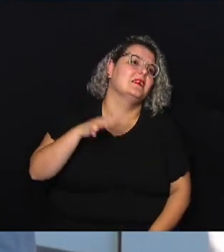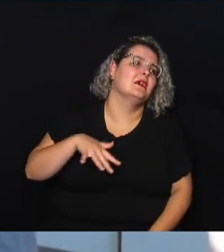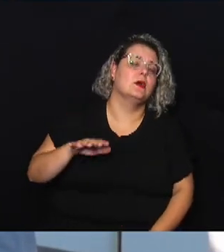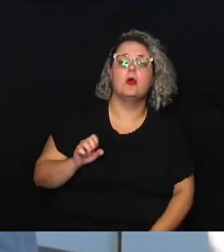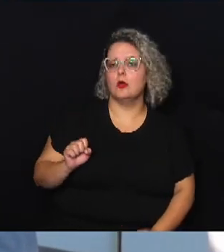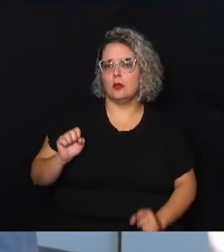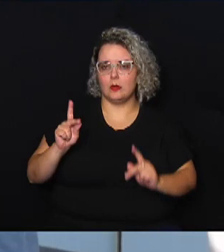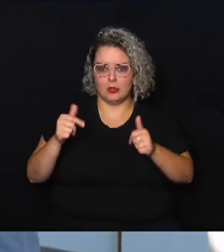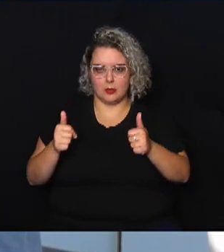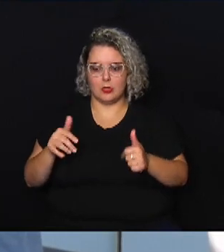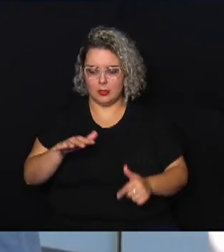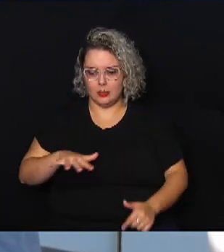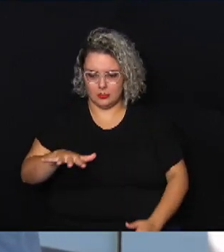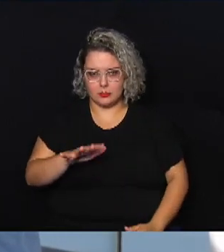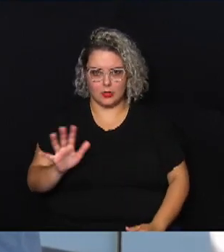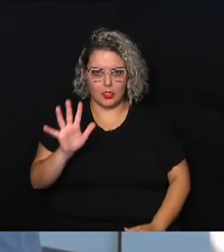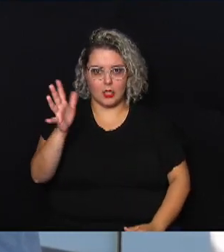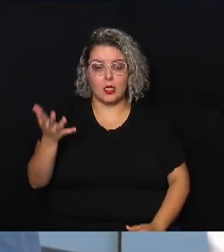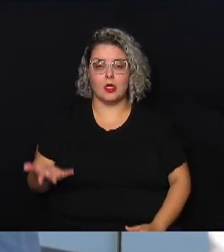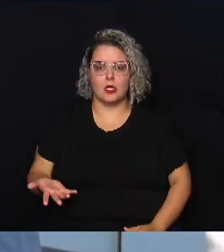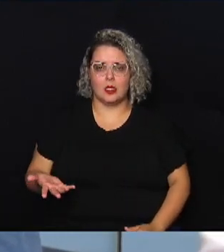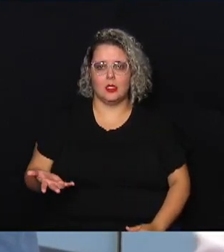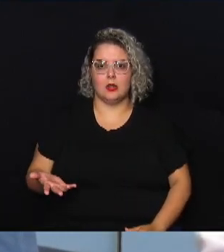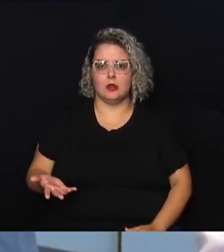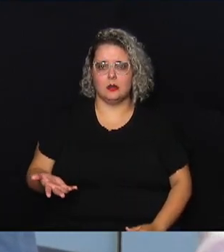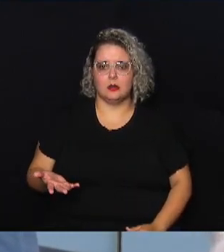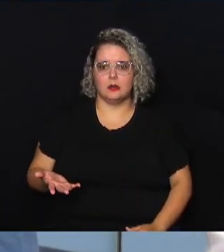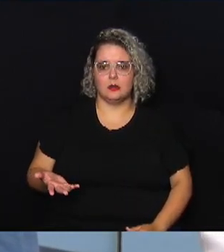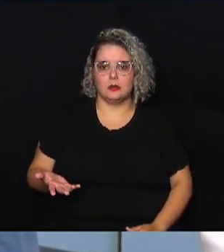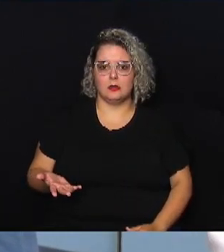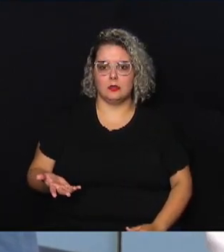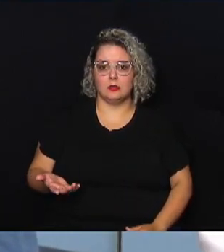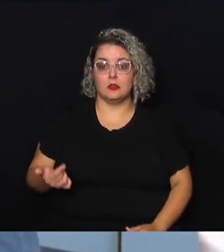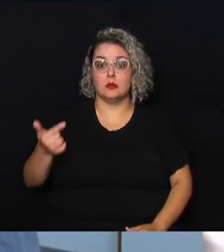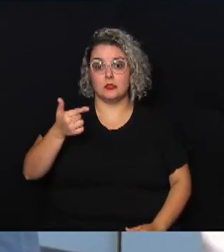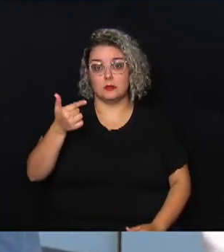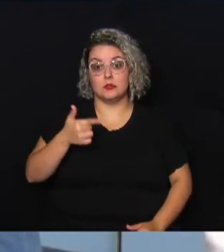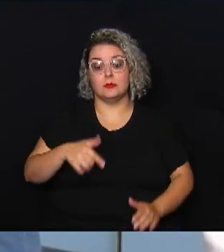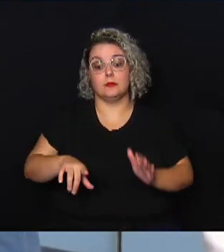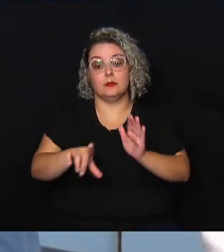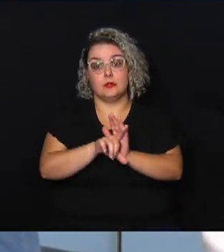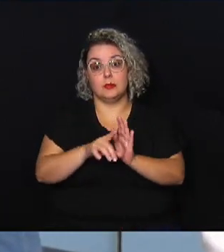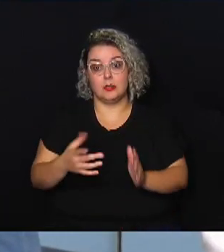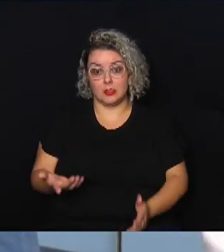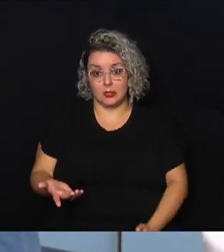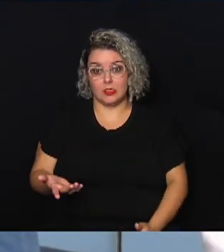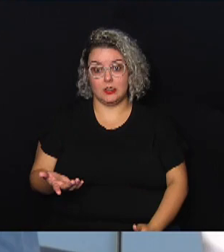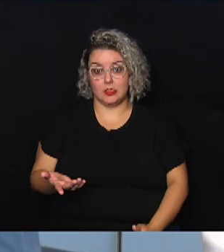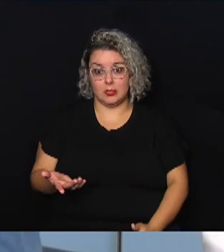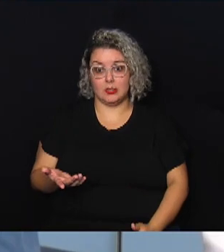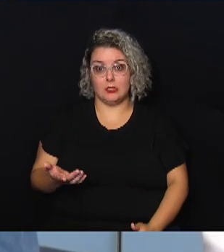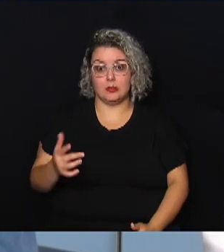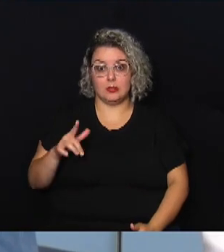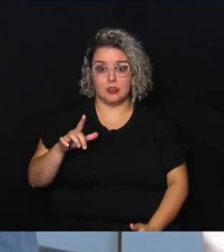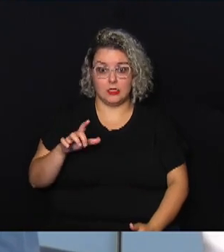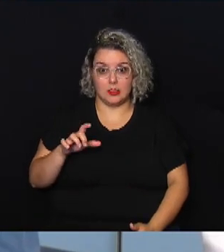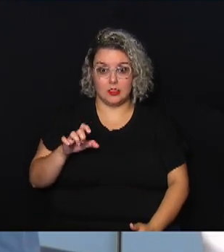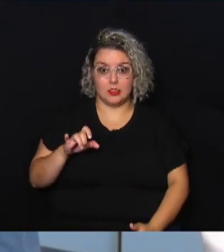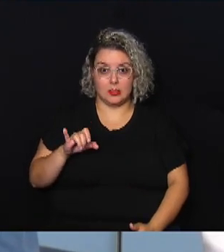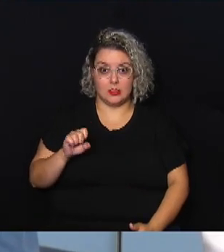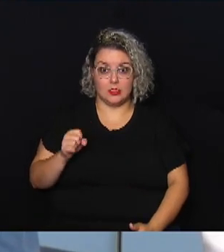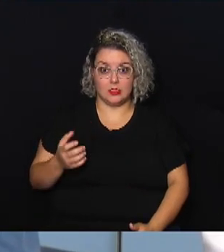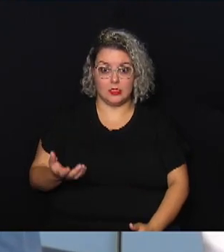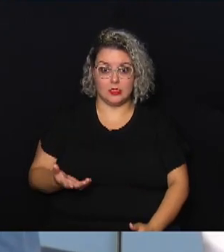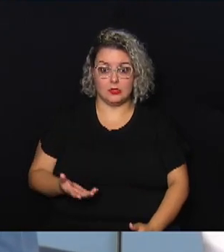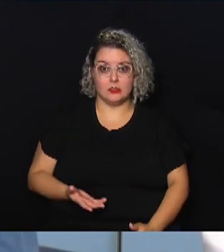é muito cara mas para segundo a lei das seis para aprovação de um novo loteamento naquele local